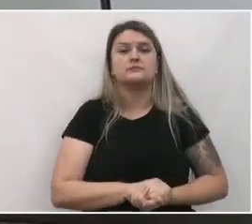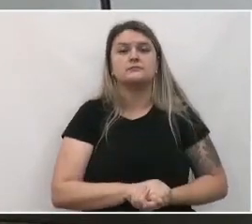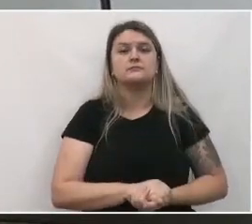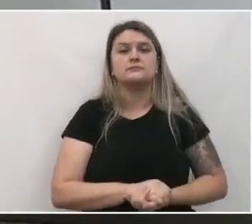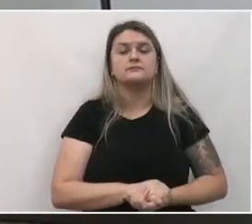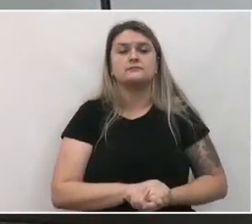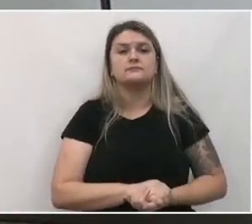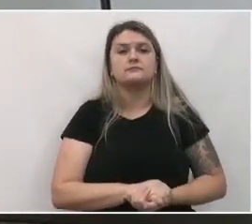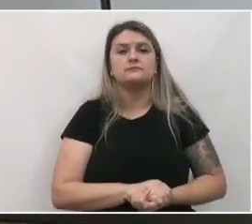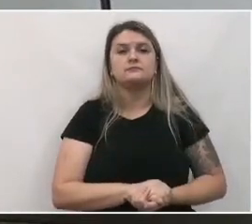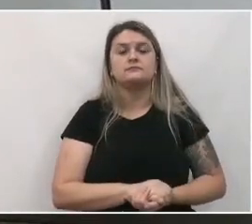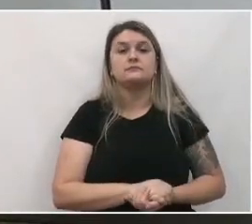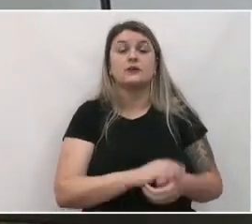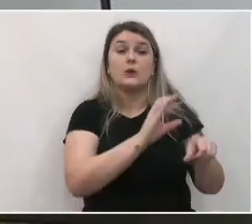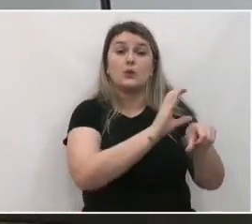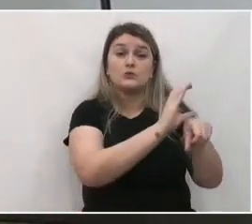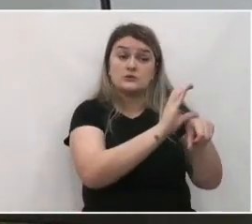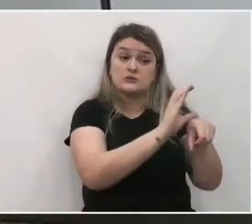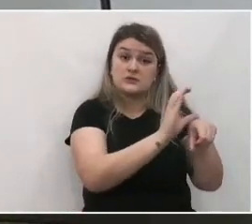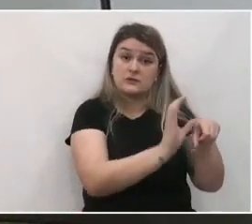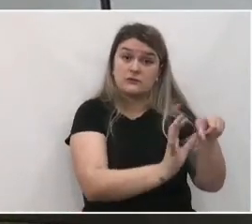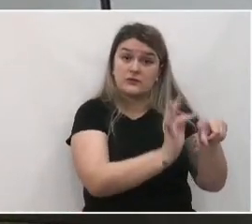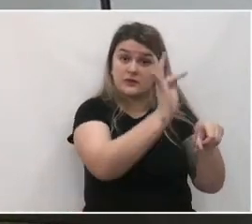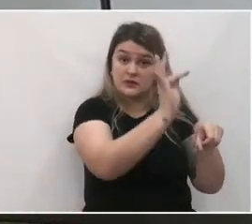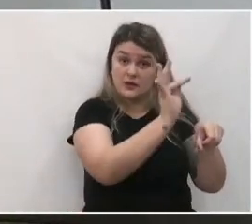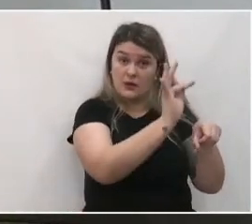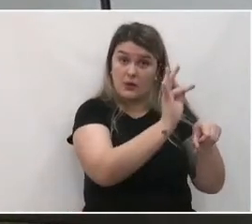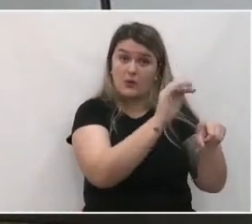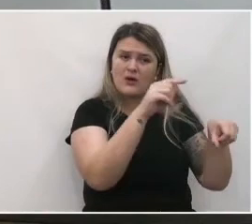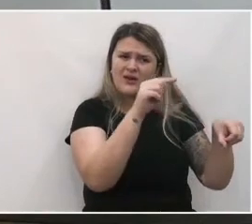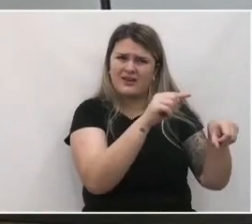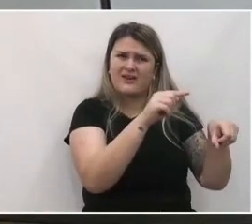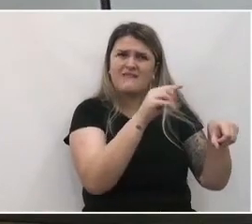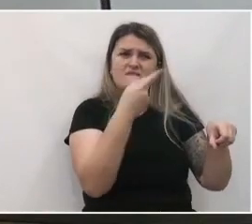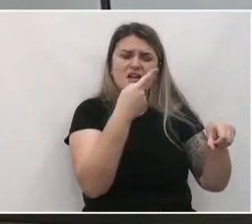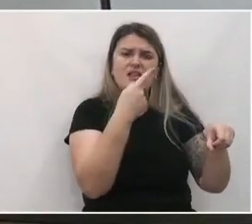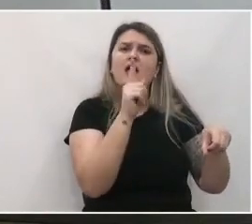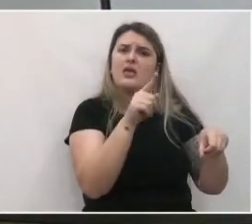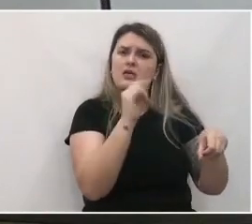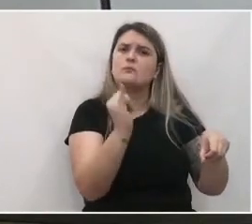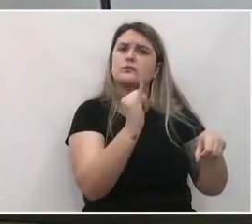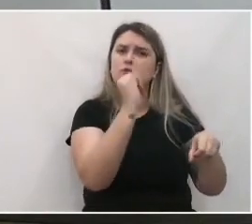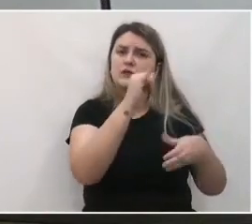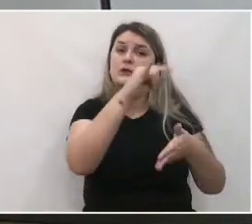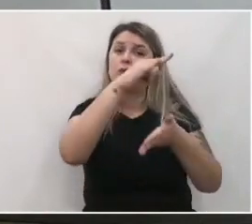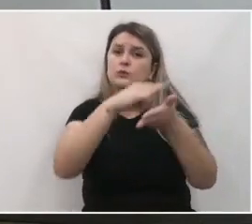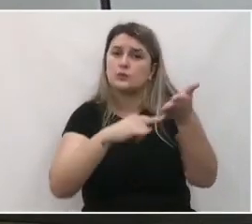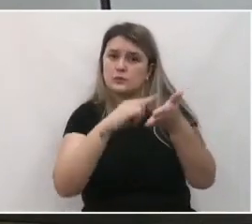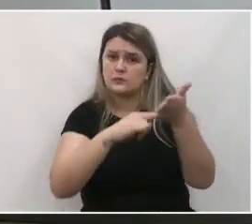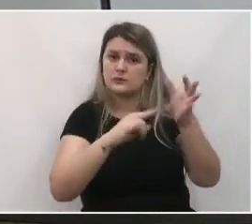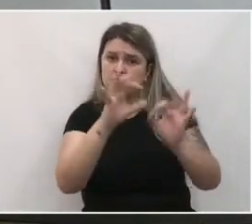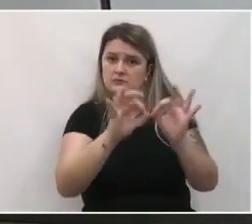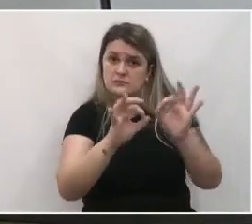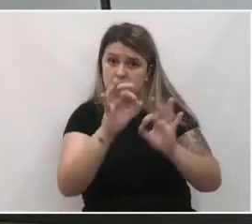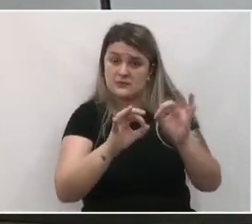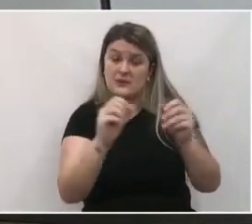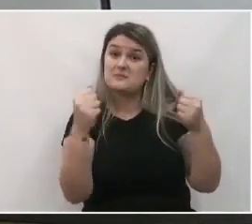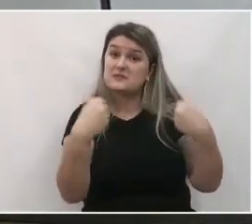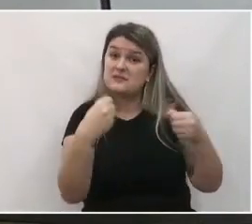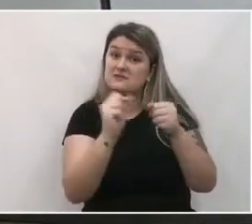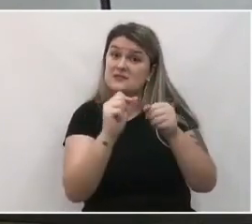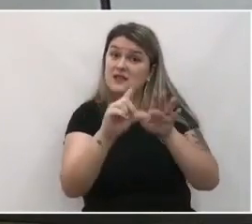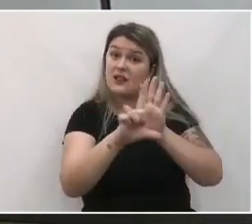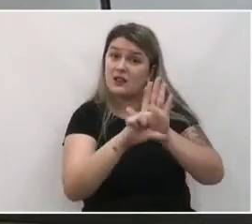Em linhas gerais, a Constituição Federal dá essa importância ao Plano Diretor como uma lei municipal, que já existia